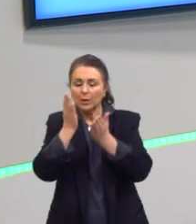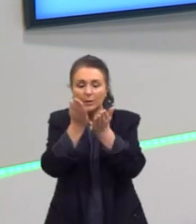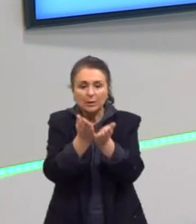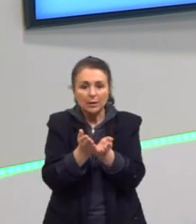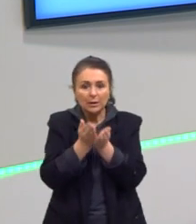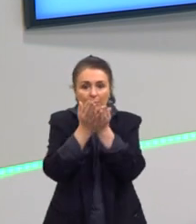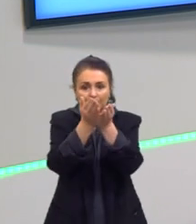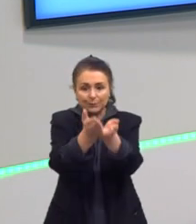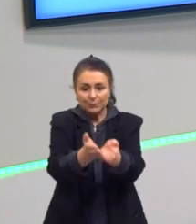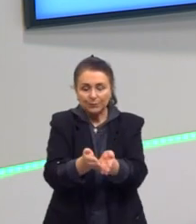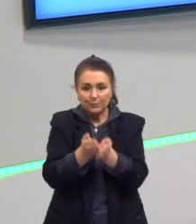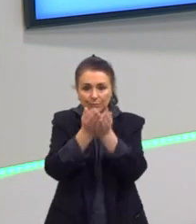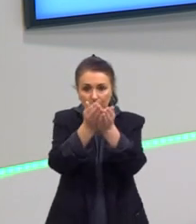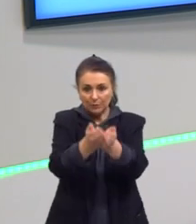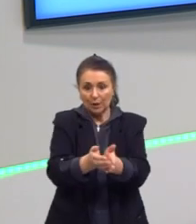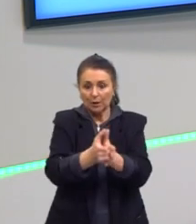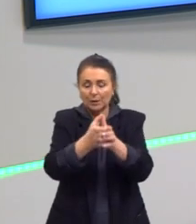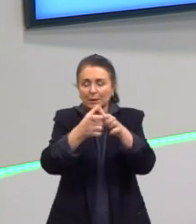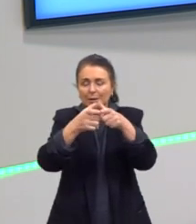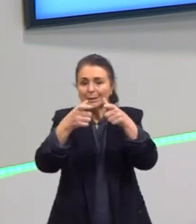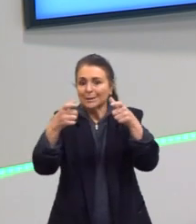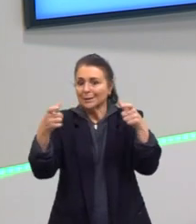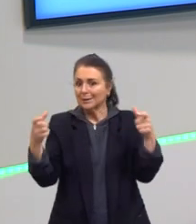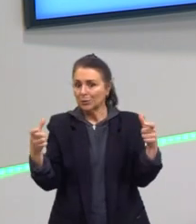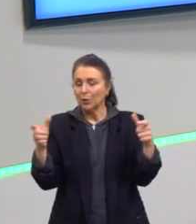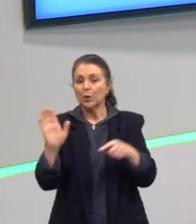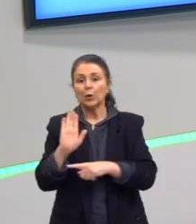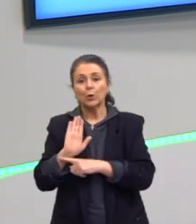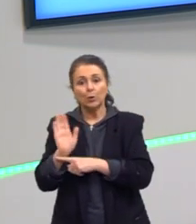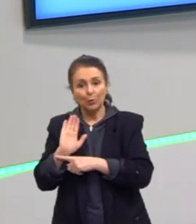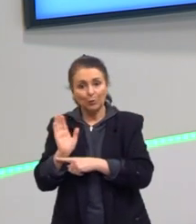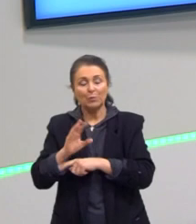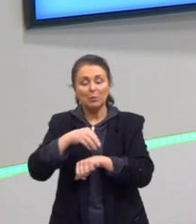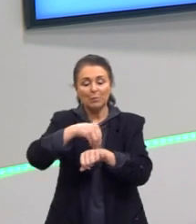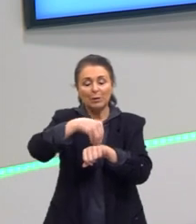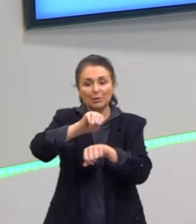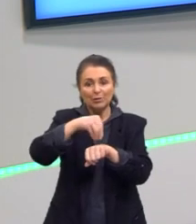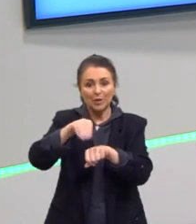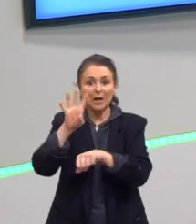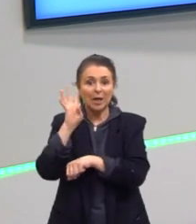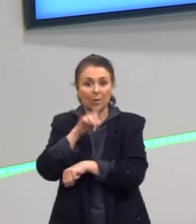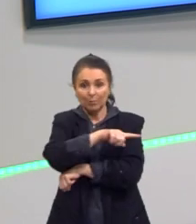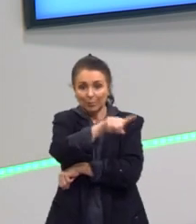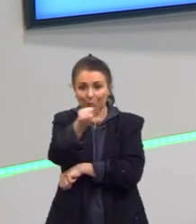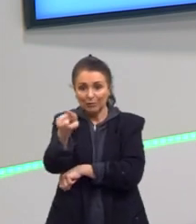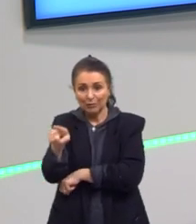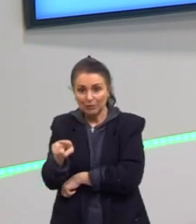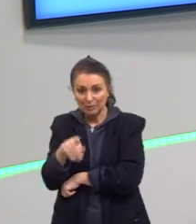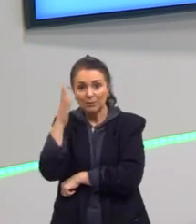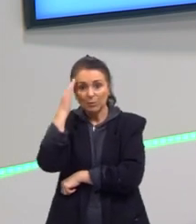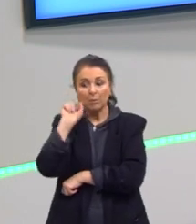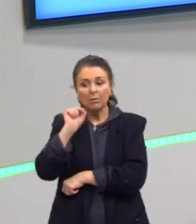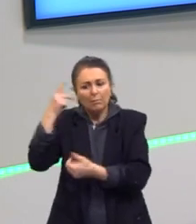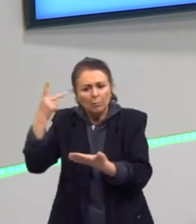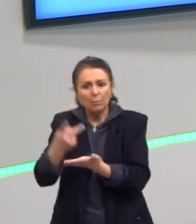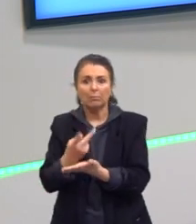dessa grande navegação. E aí o filme é uma indicação bacana para vocês saberem o que aconteceu.